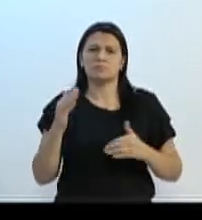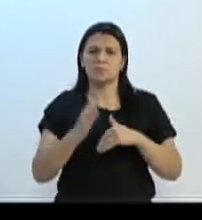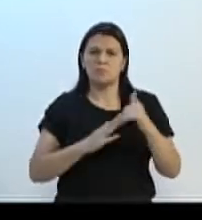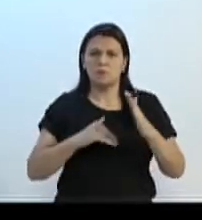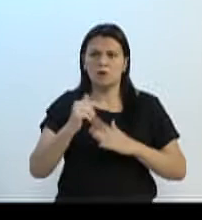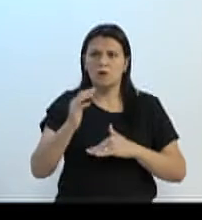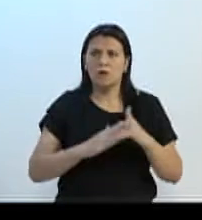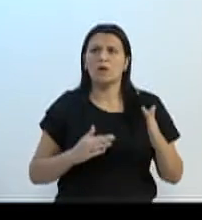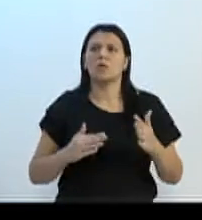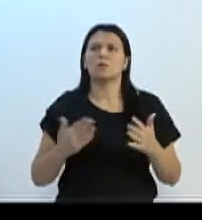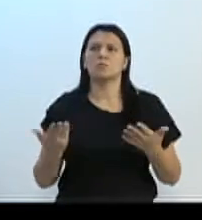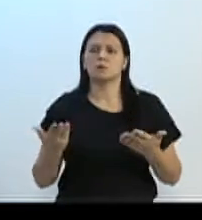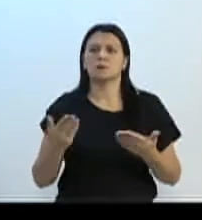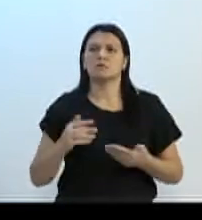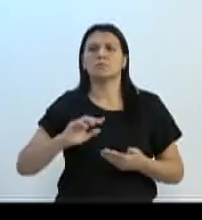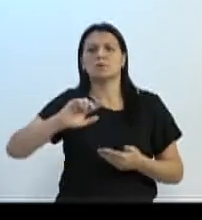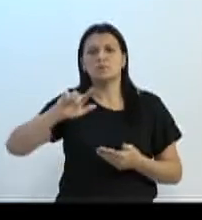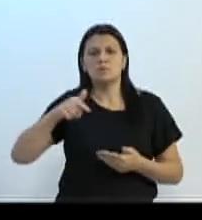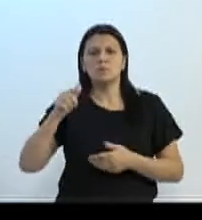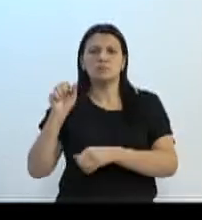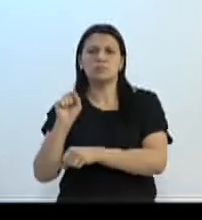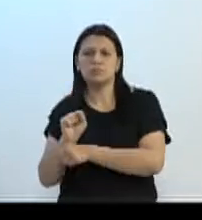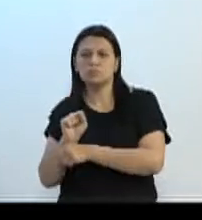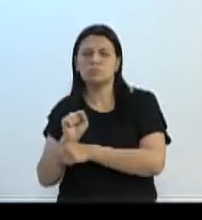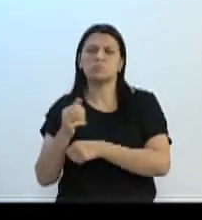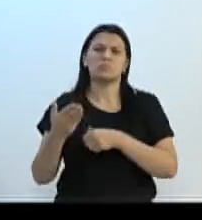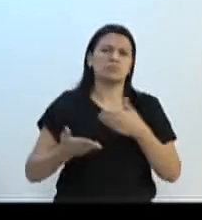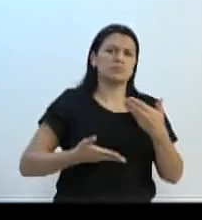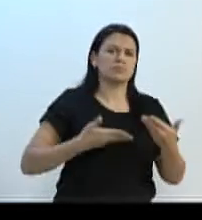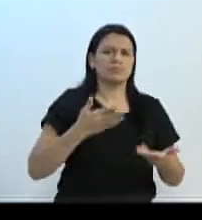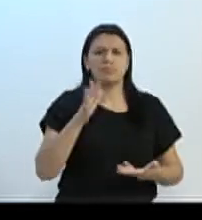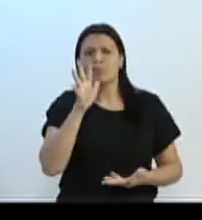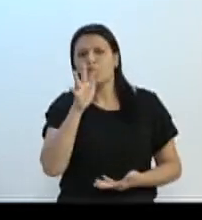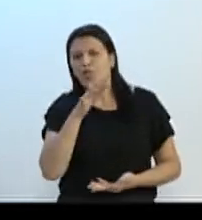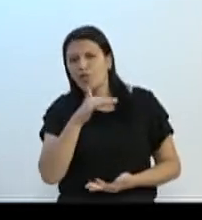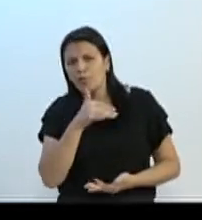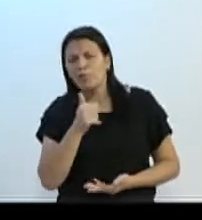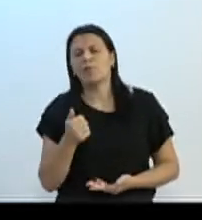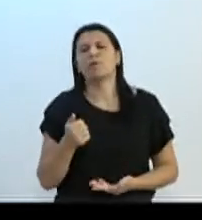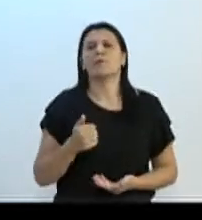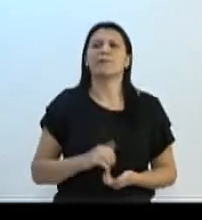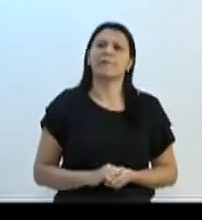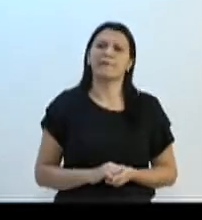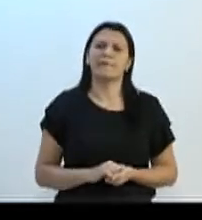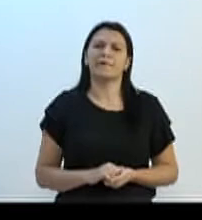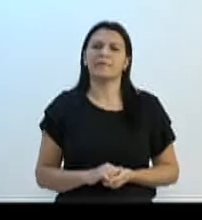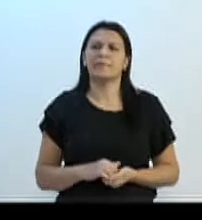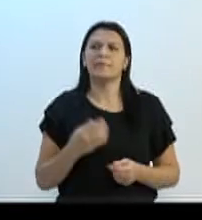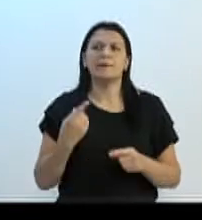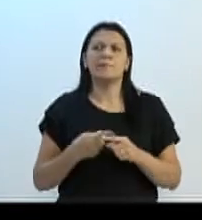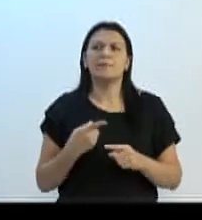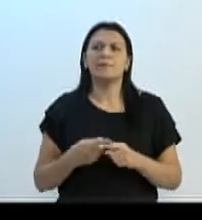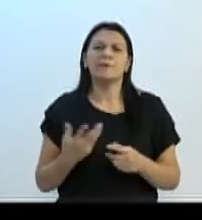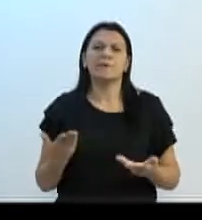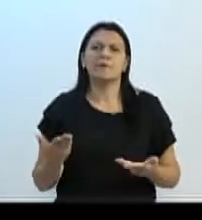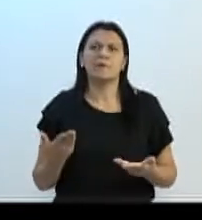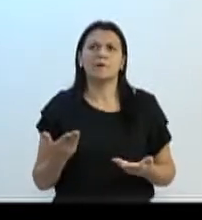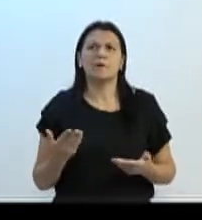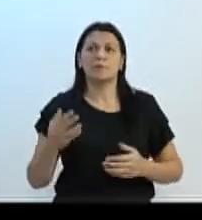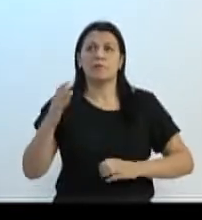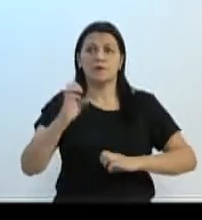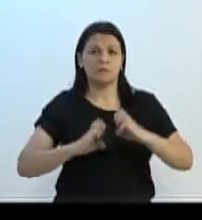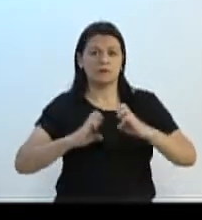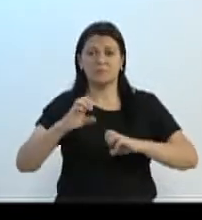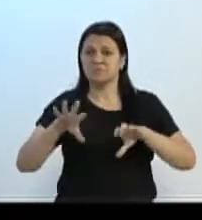como um exemplo dos outros, estão devagar. A gente vai buscar essas informações de novo, de por que isso está ocorrendo, se a empresa não está